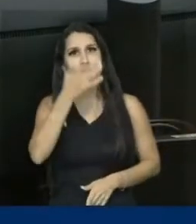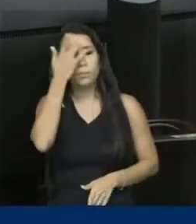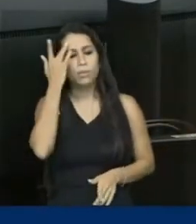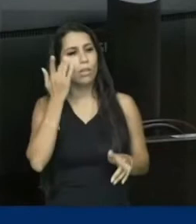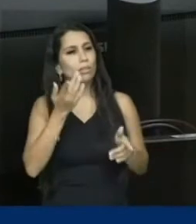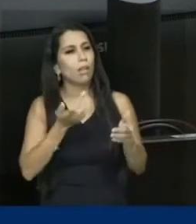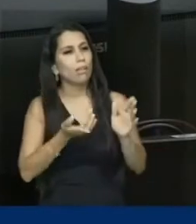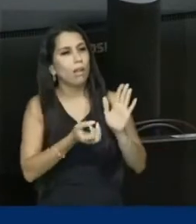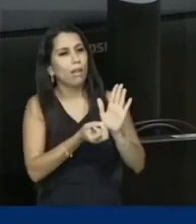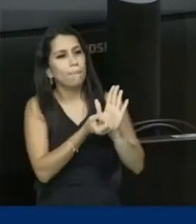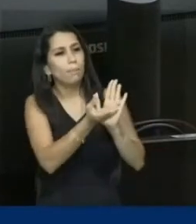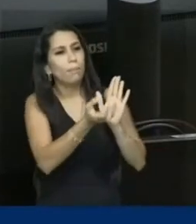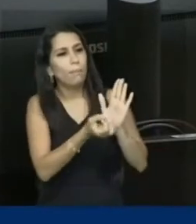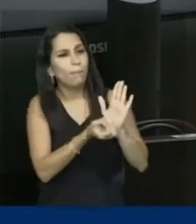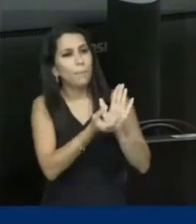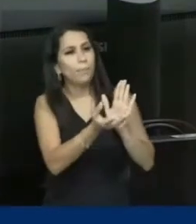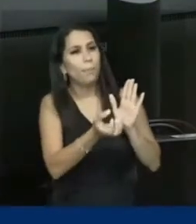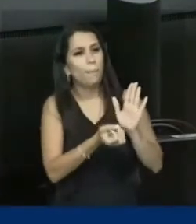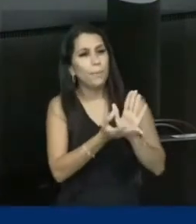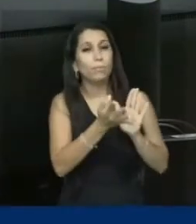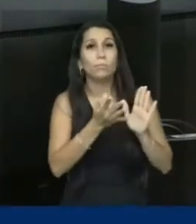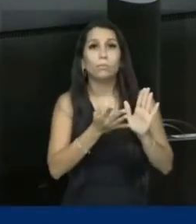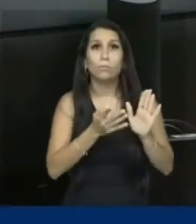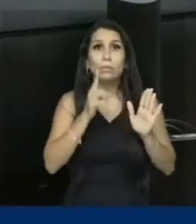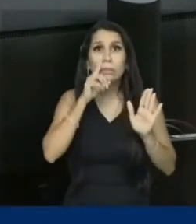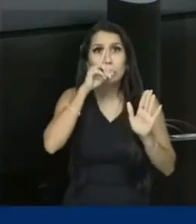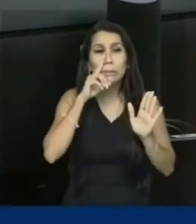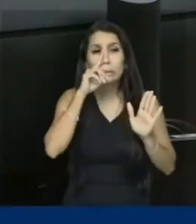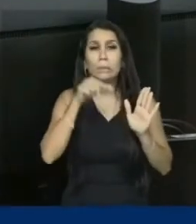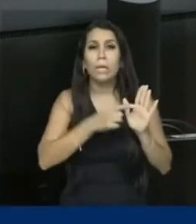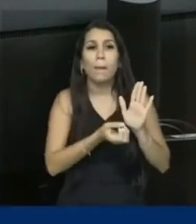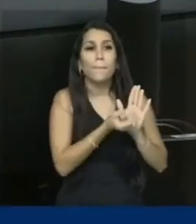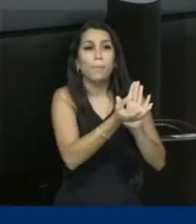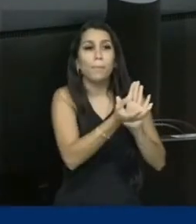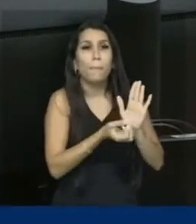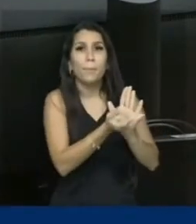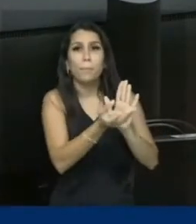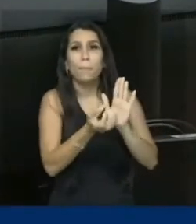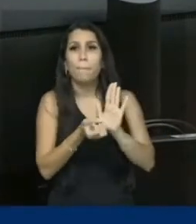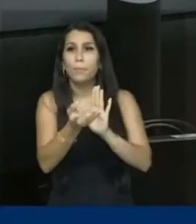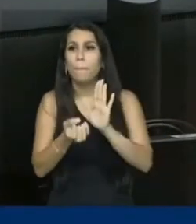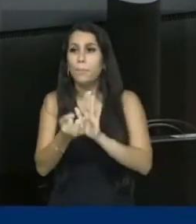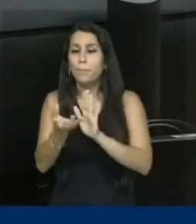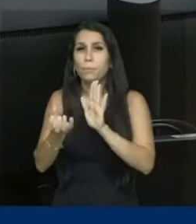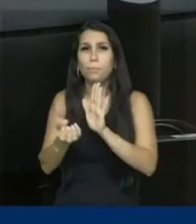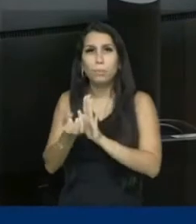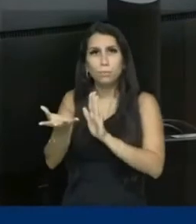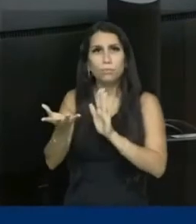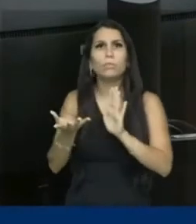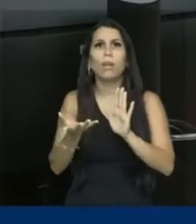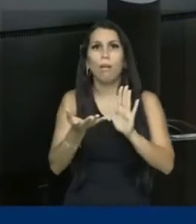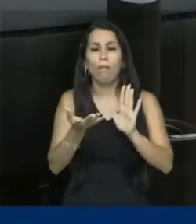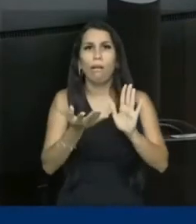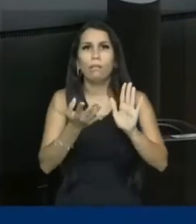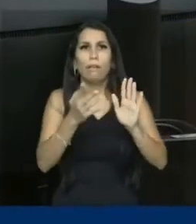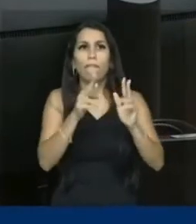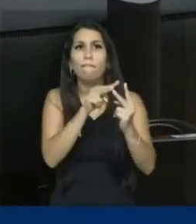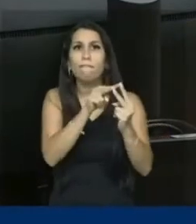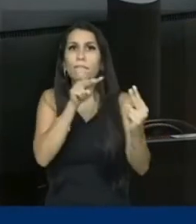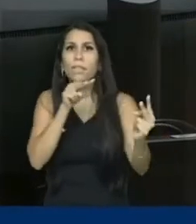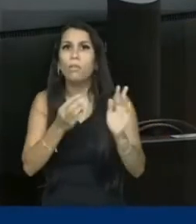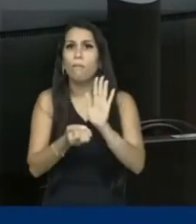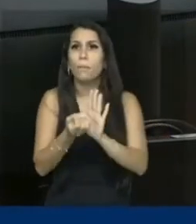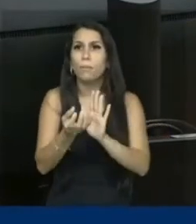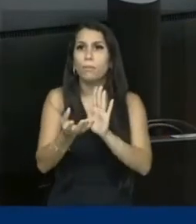em hematomas, hematomas virtuais, hematomas literais, elas se transformam